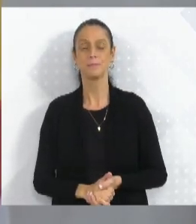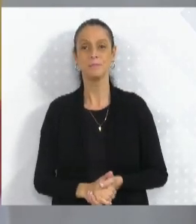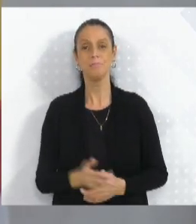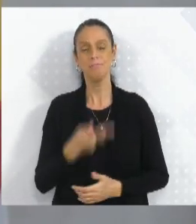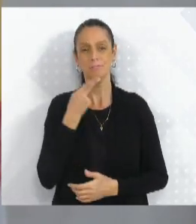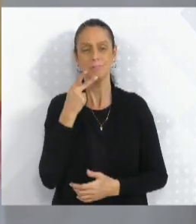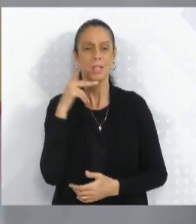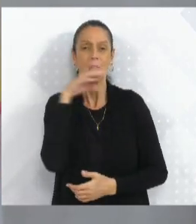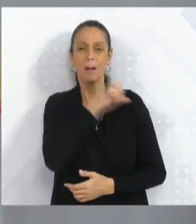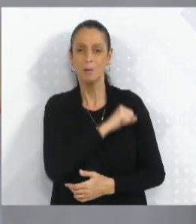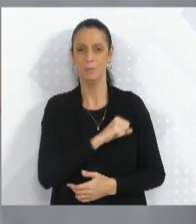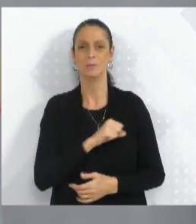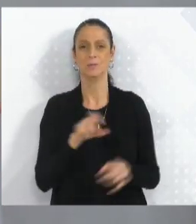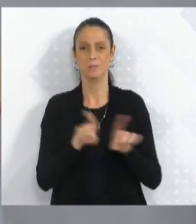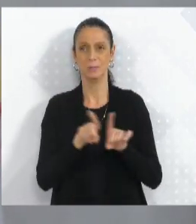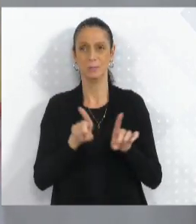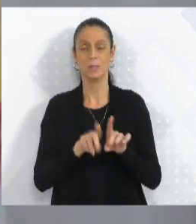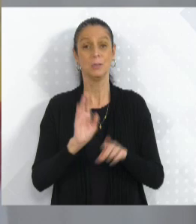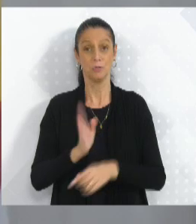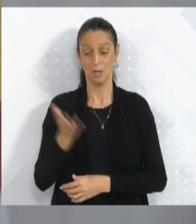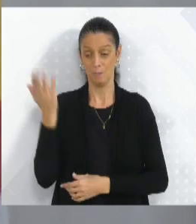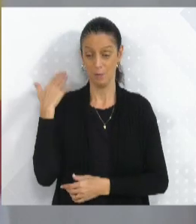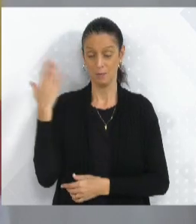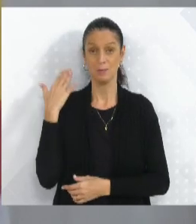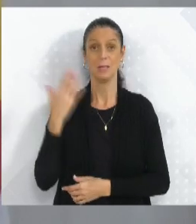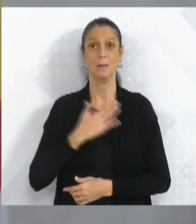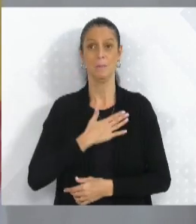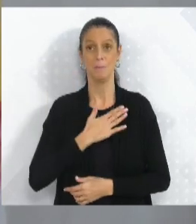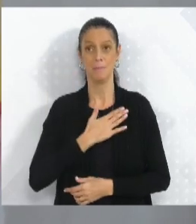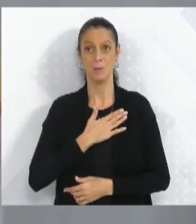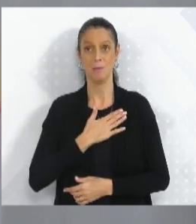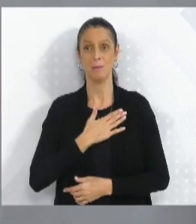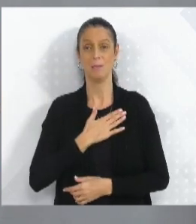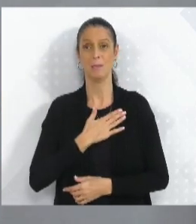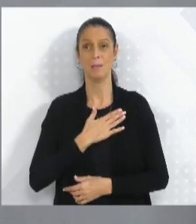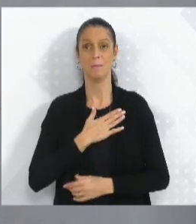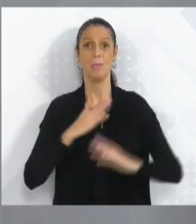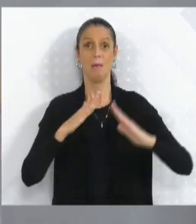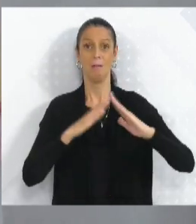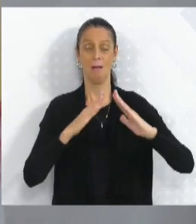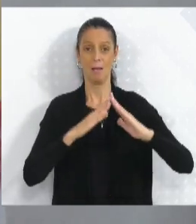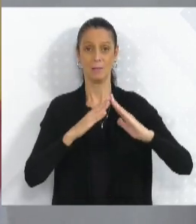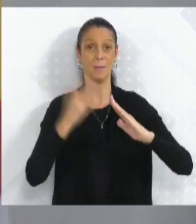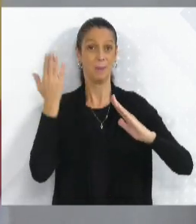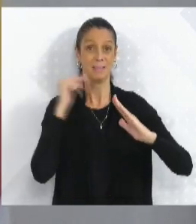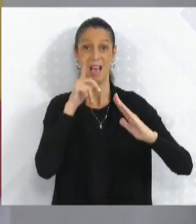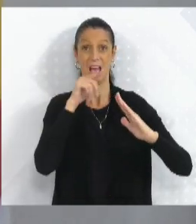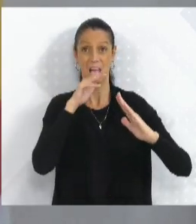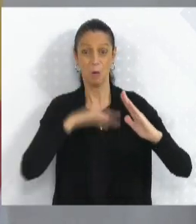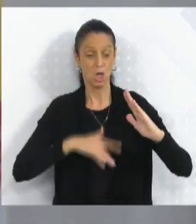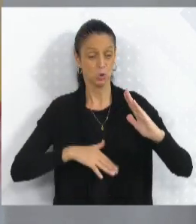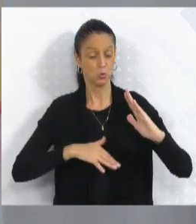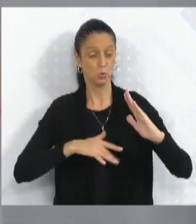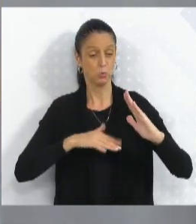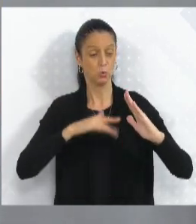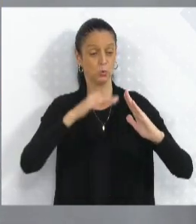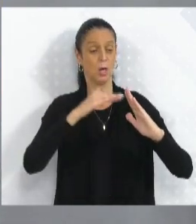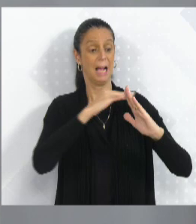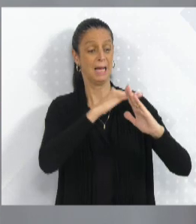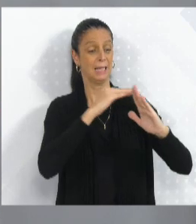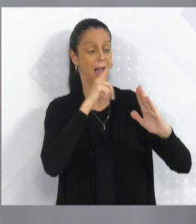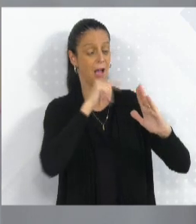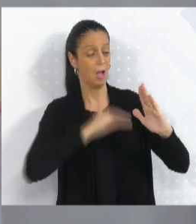rapidinho assim, eu peguei água, um palmo, acima do forro, e continuo morando no mesmo lugar.